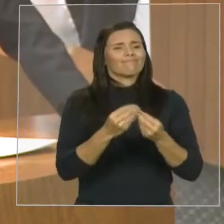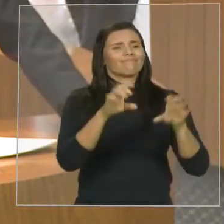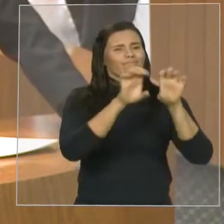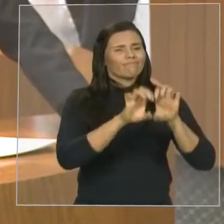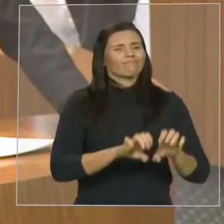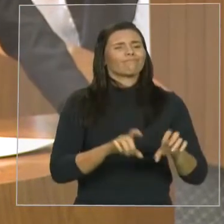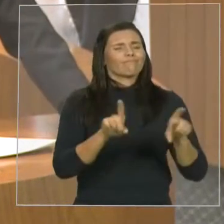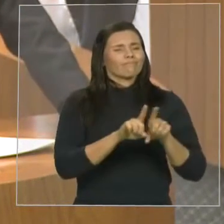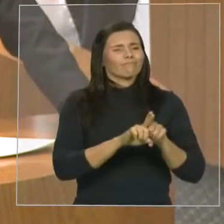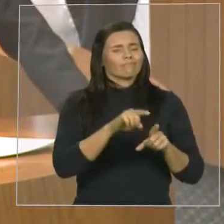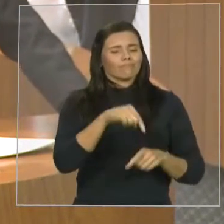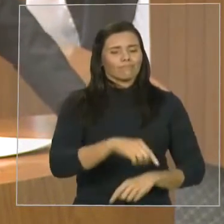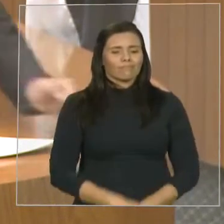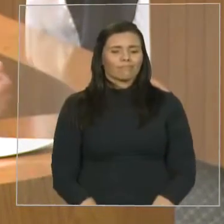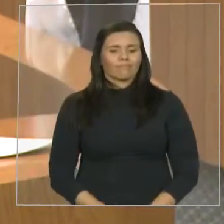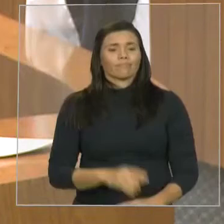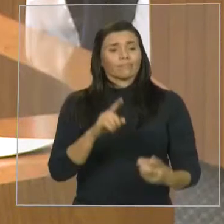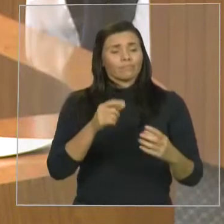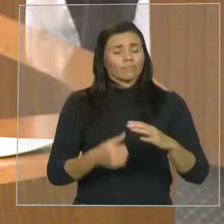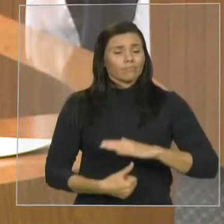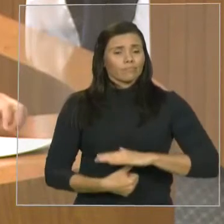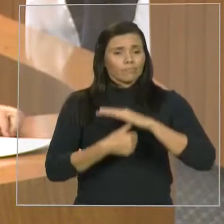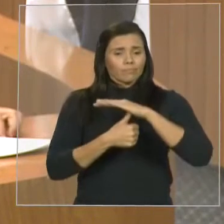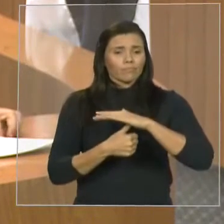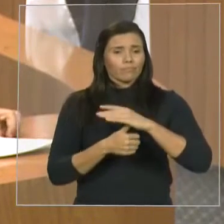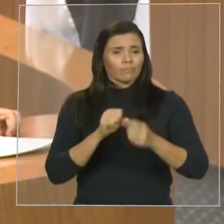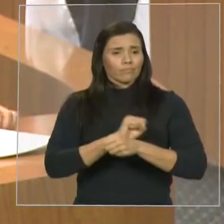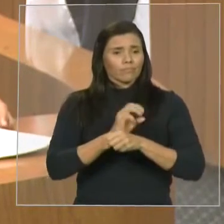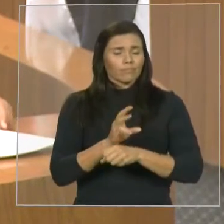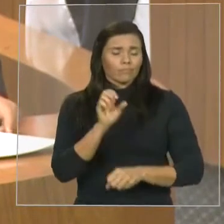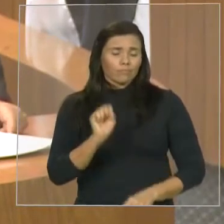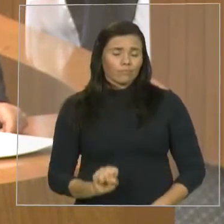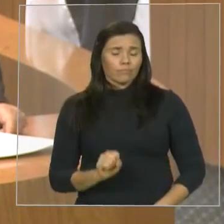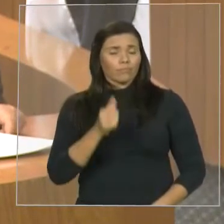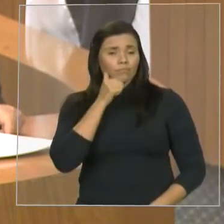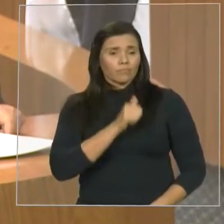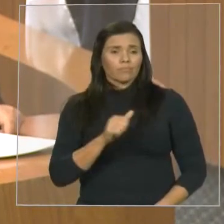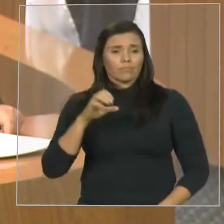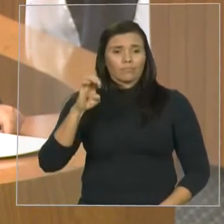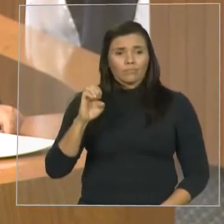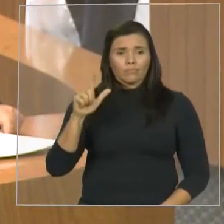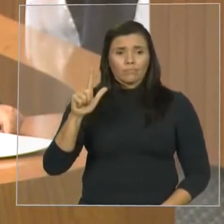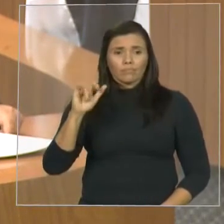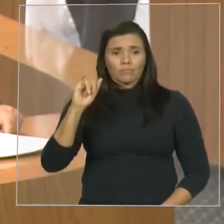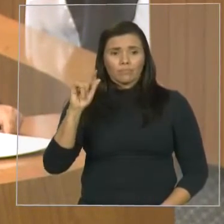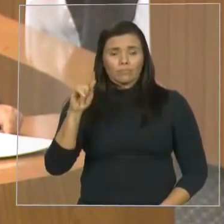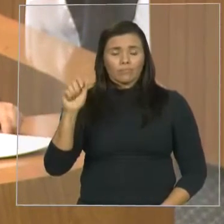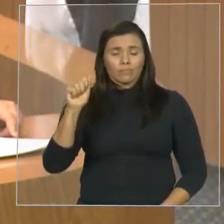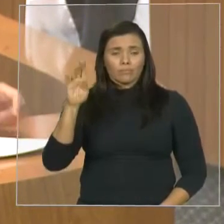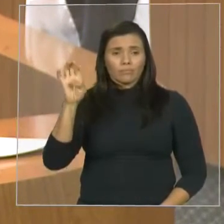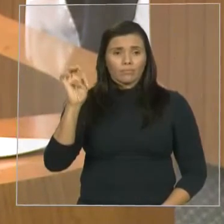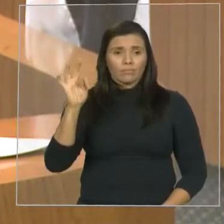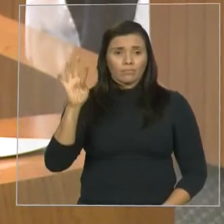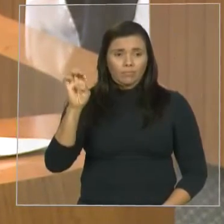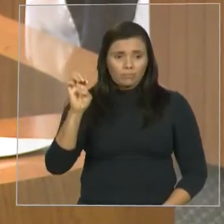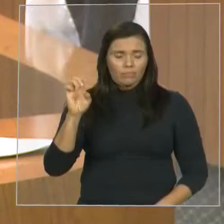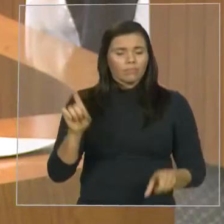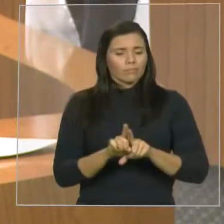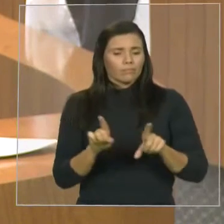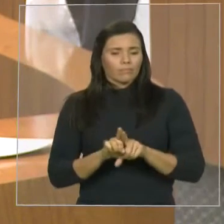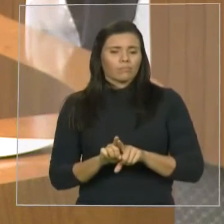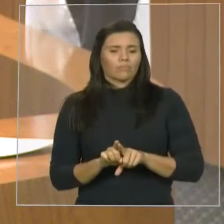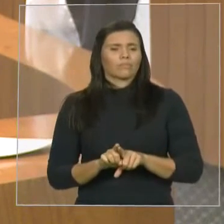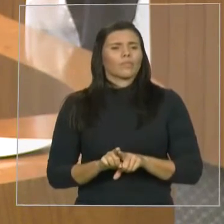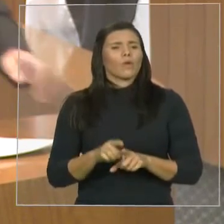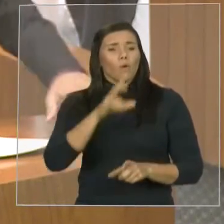reitora Elisabeth Fernandes e toda a sua equipe que tem se dedicado nessa busca. Parabenizo também ao prefeito Sissim, que foi um grande